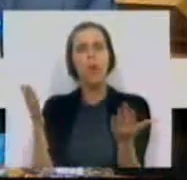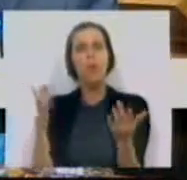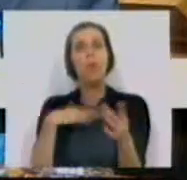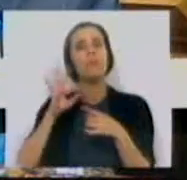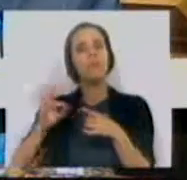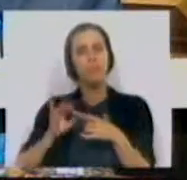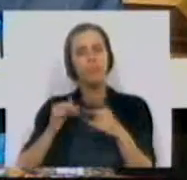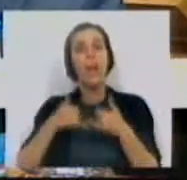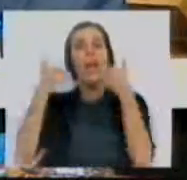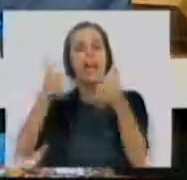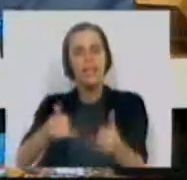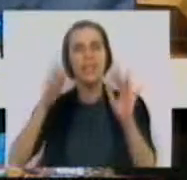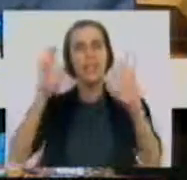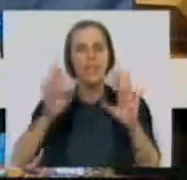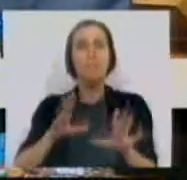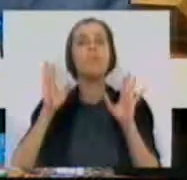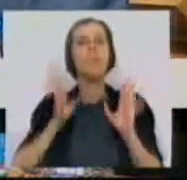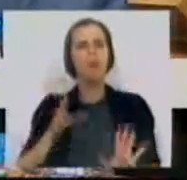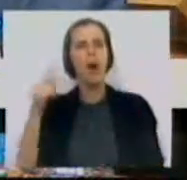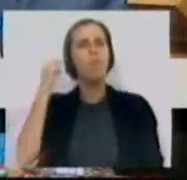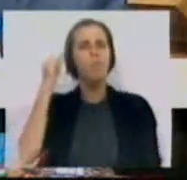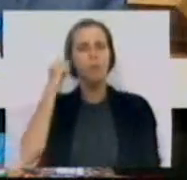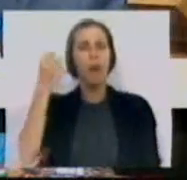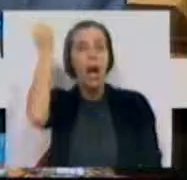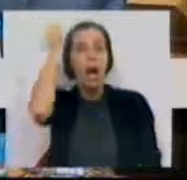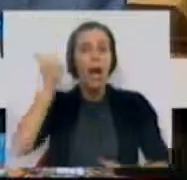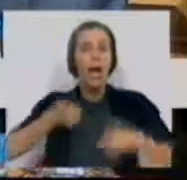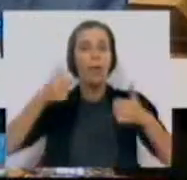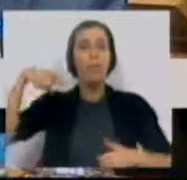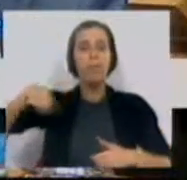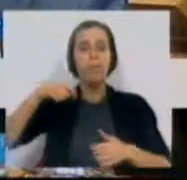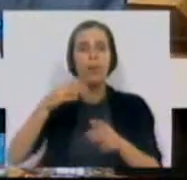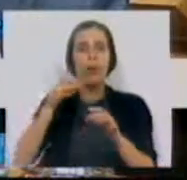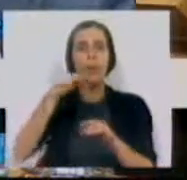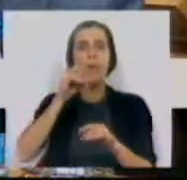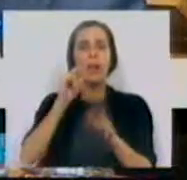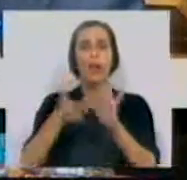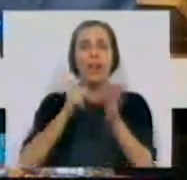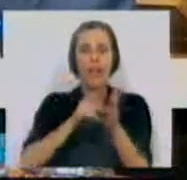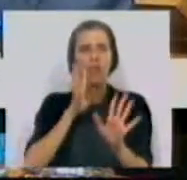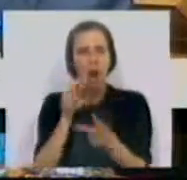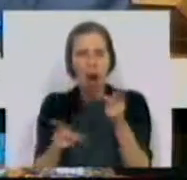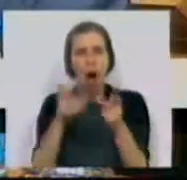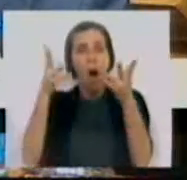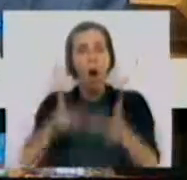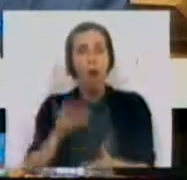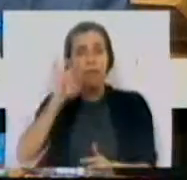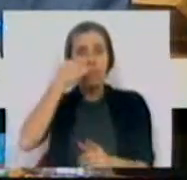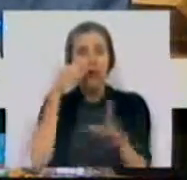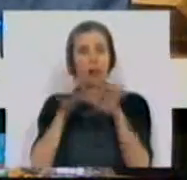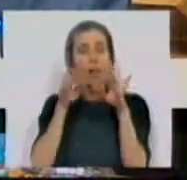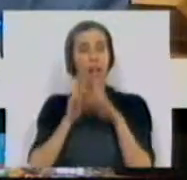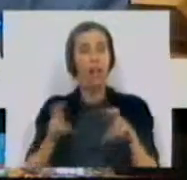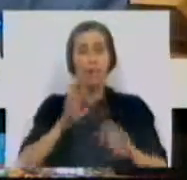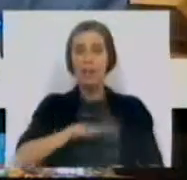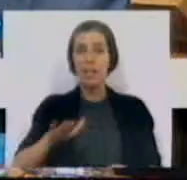detalharemos em intervenções posteriores. Já ouviu os reitores e os presidentes dos Politécnicos? Já analisou o orçamento de afeto à